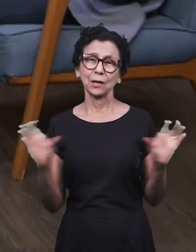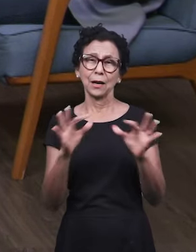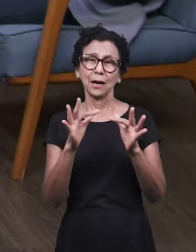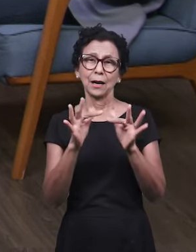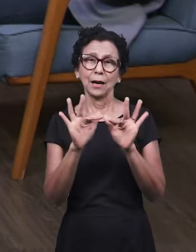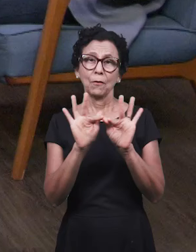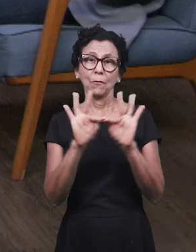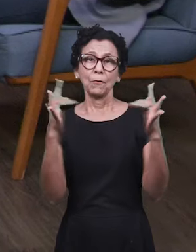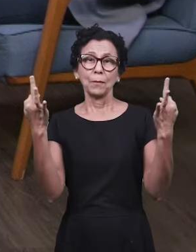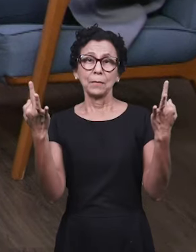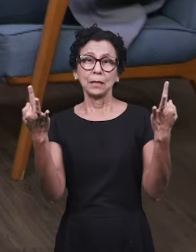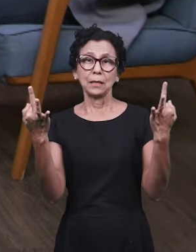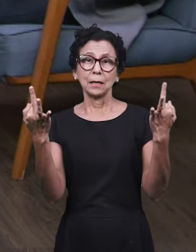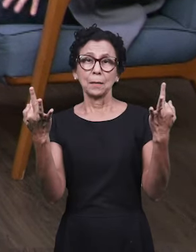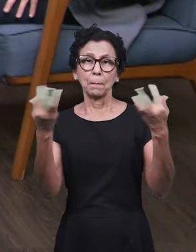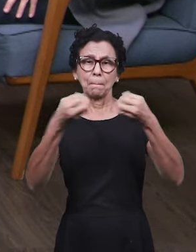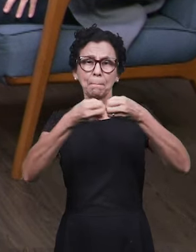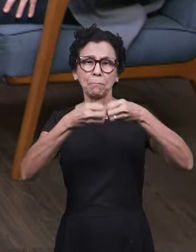familiares.